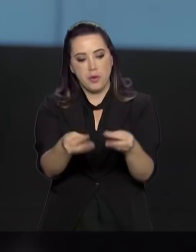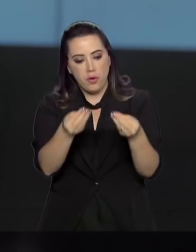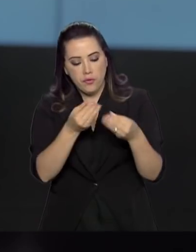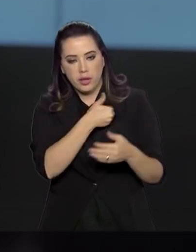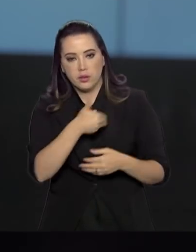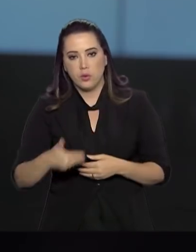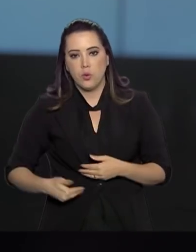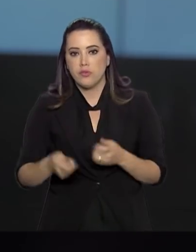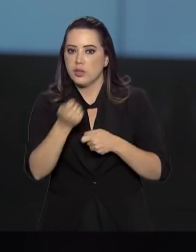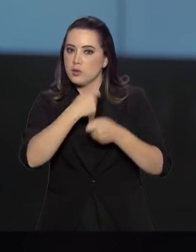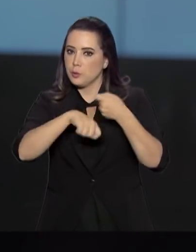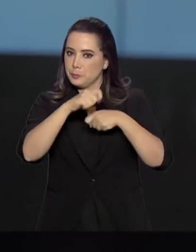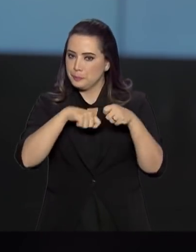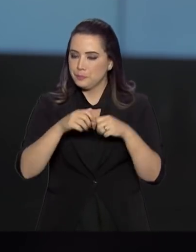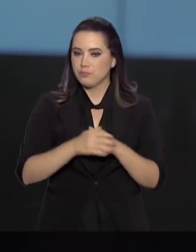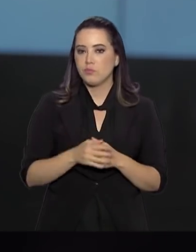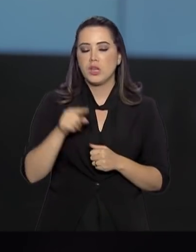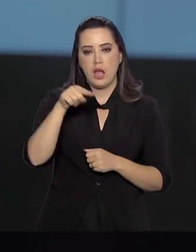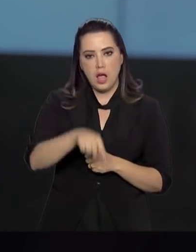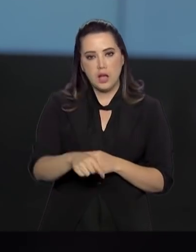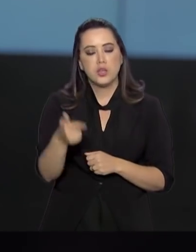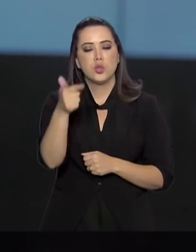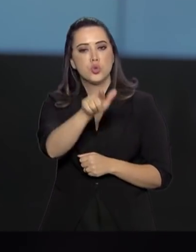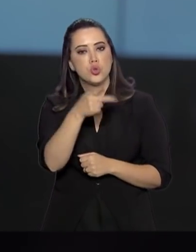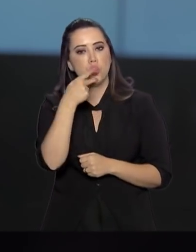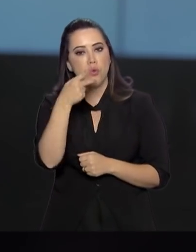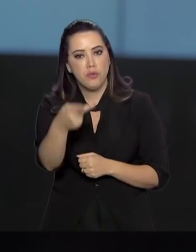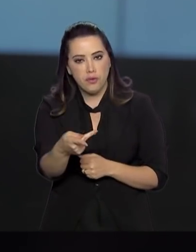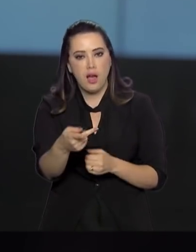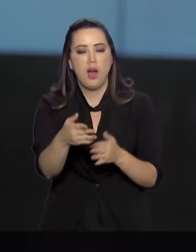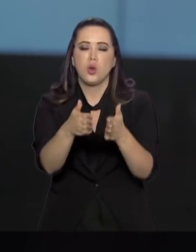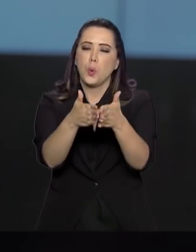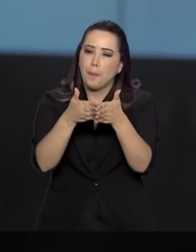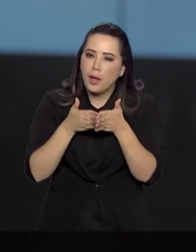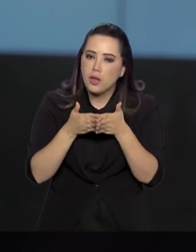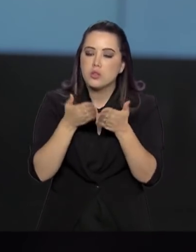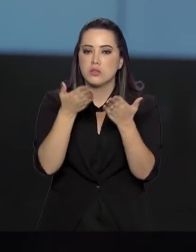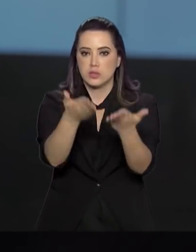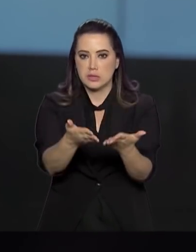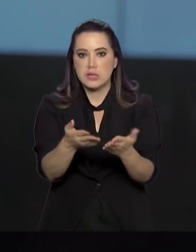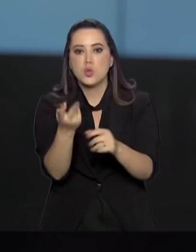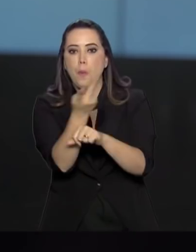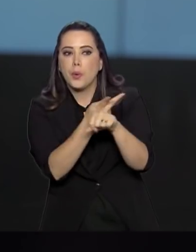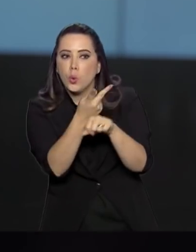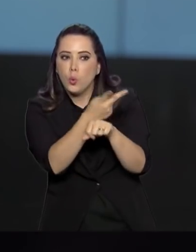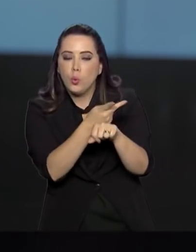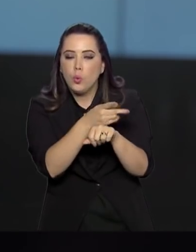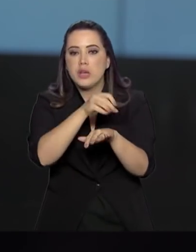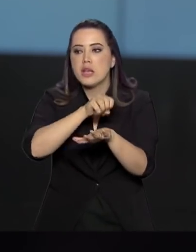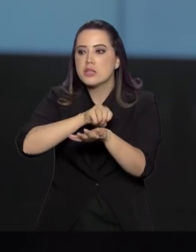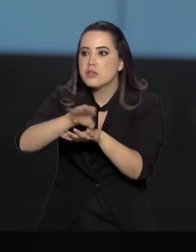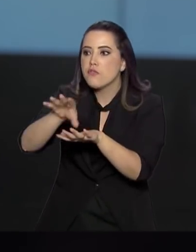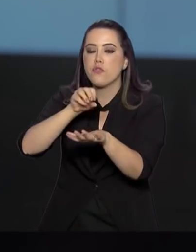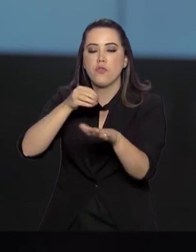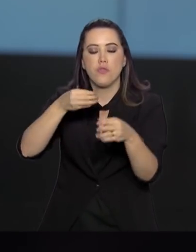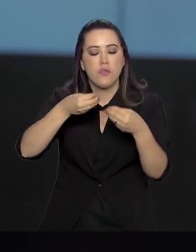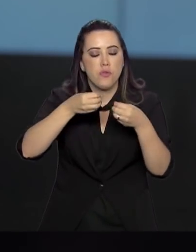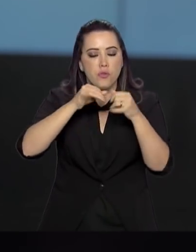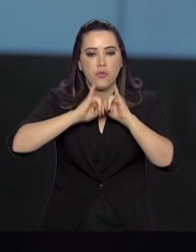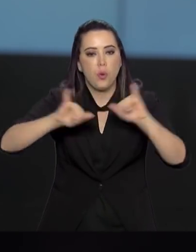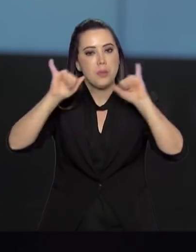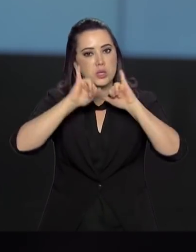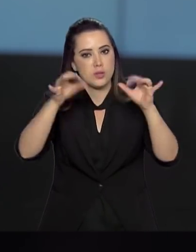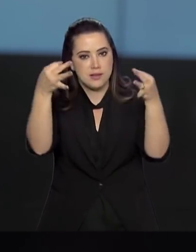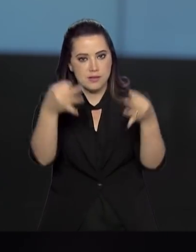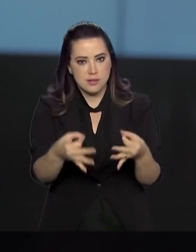públicos. Faço aqui um reforço e um apelo. Procurem se informar pelos canais oficiais do MEC e